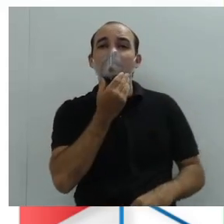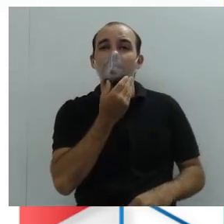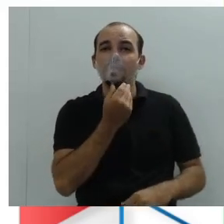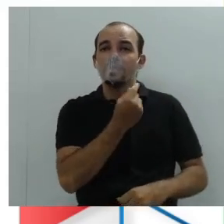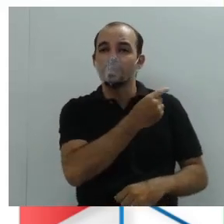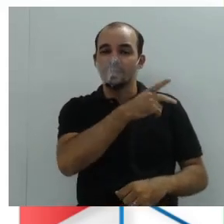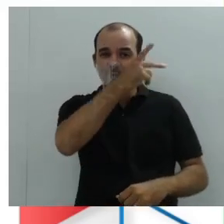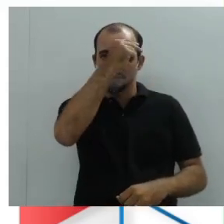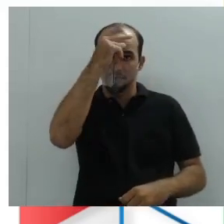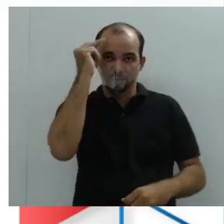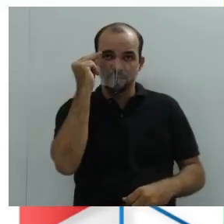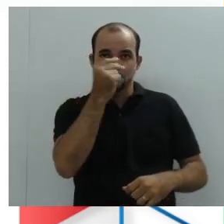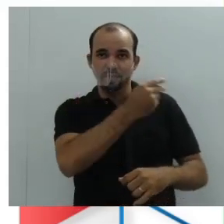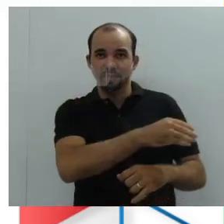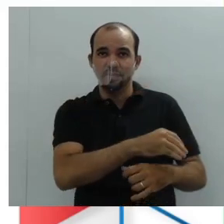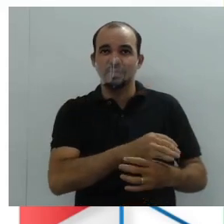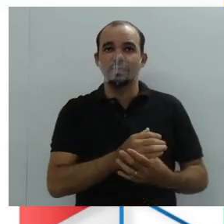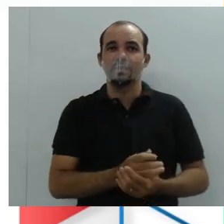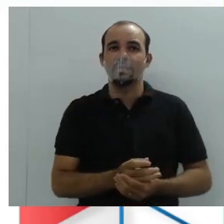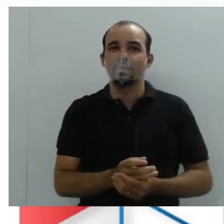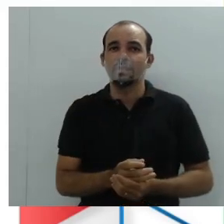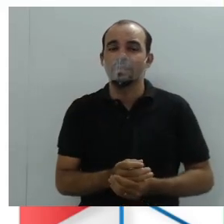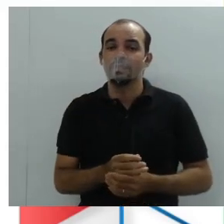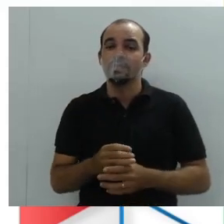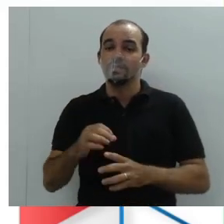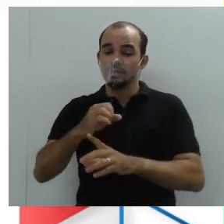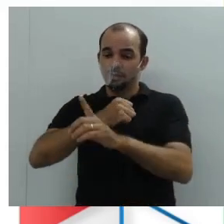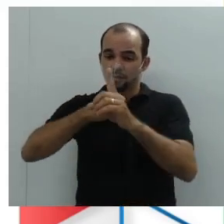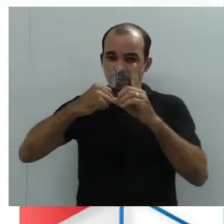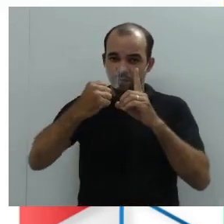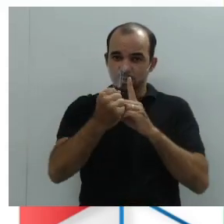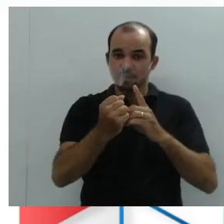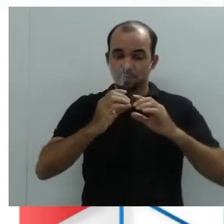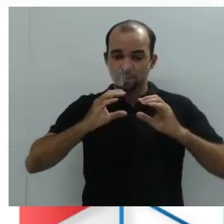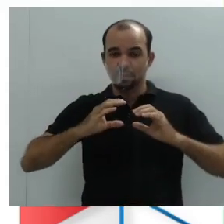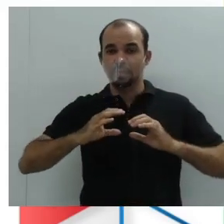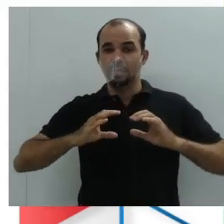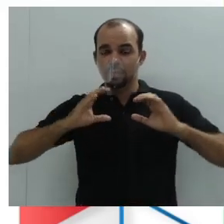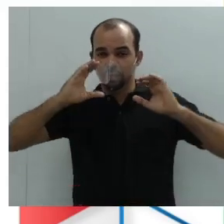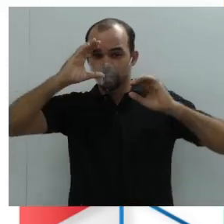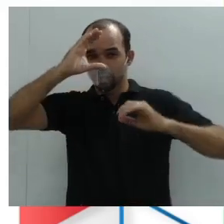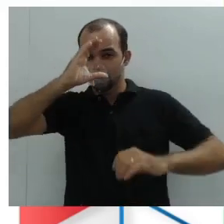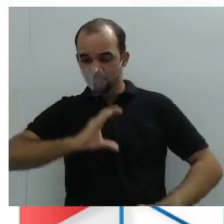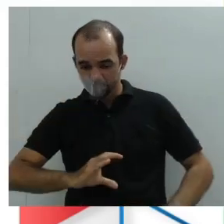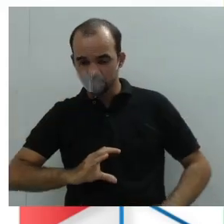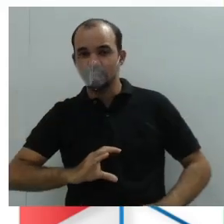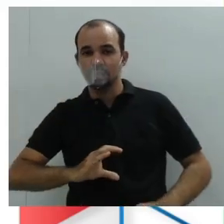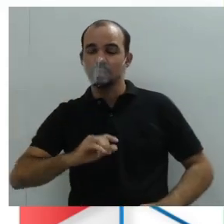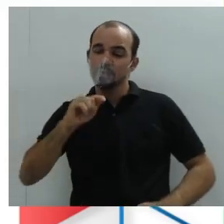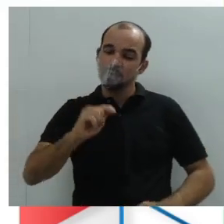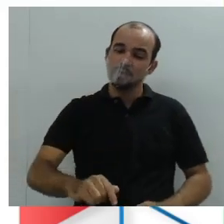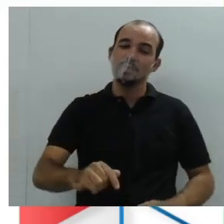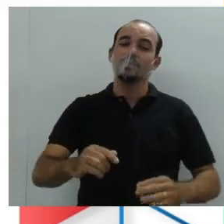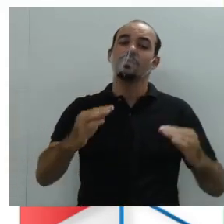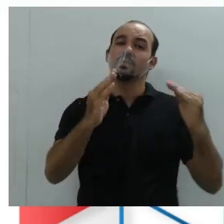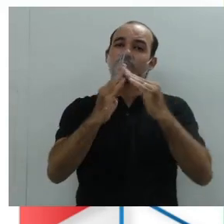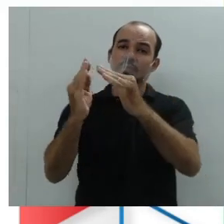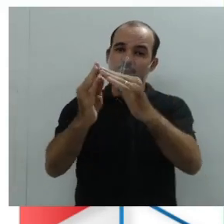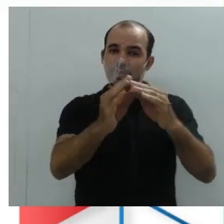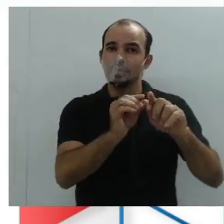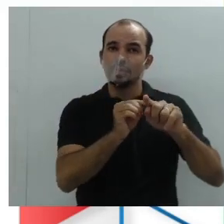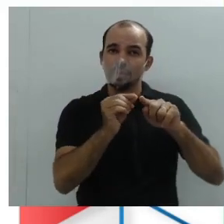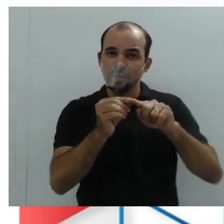os cidadãos abaixo assinados, brasileiros, residentes e domiciliados do bairro do Mirante do Vale